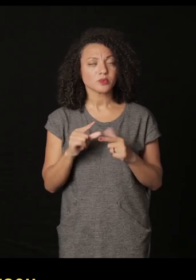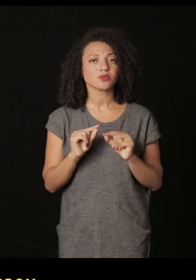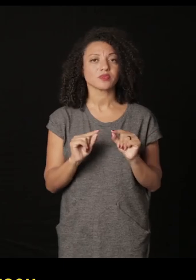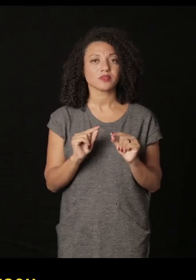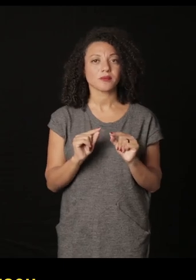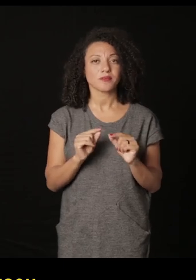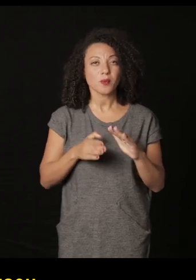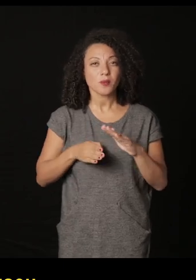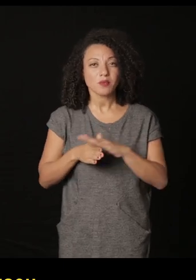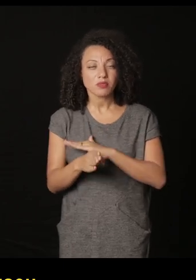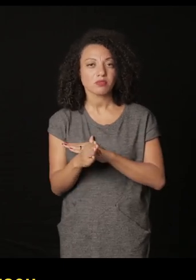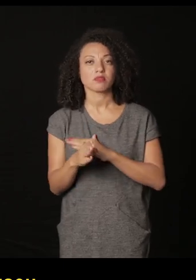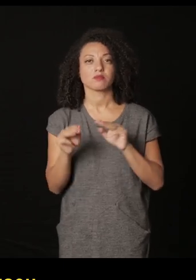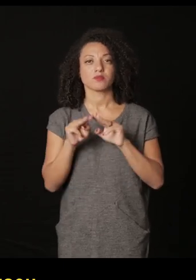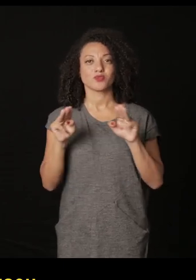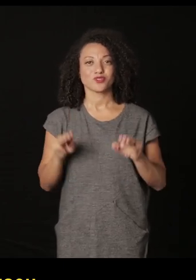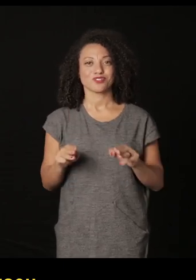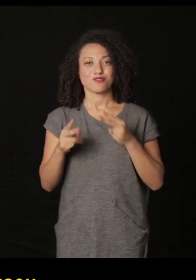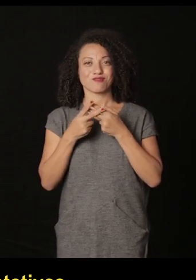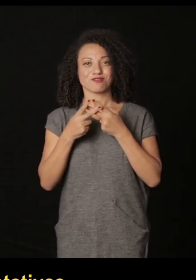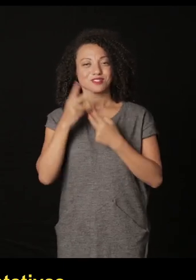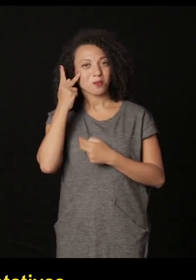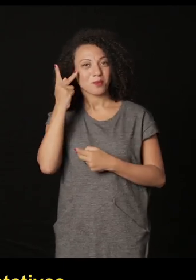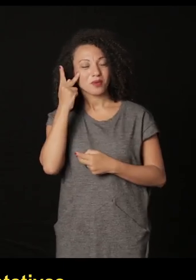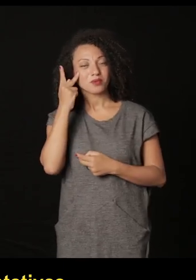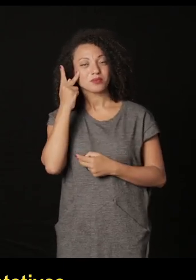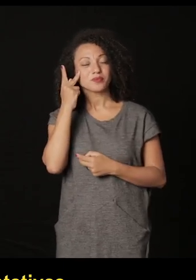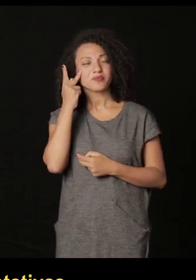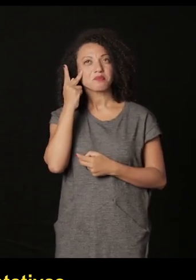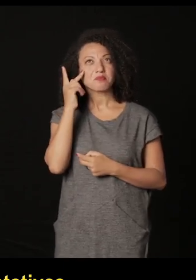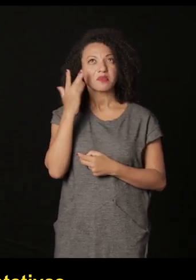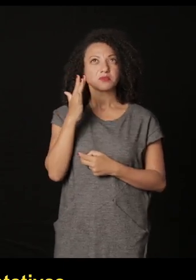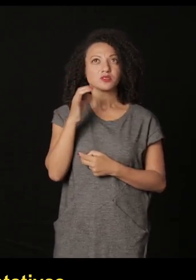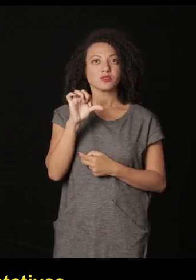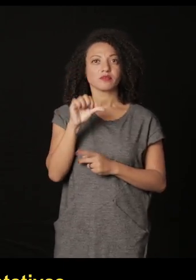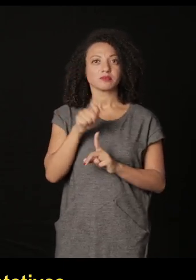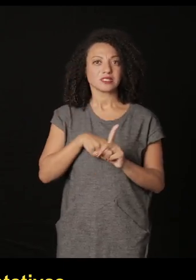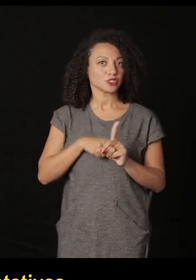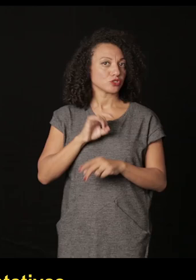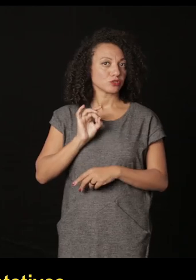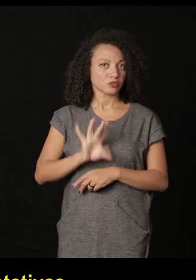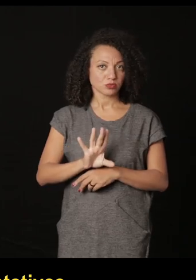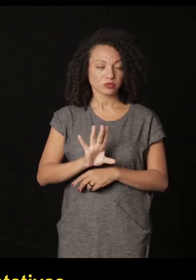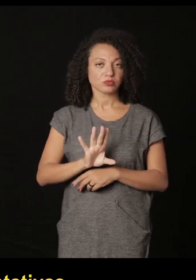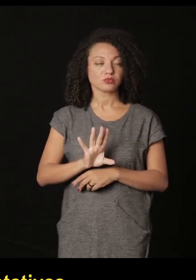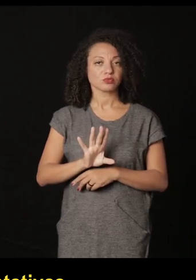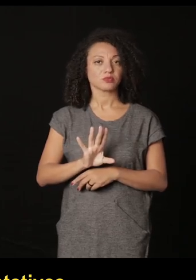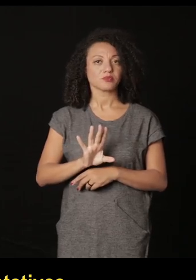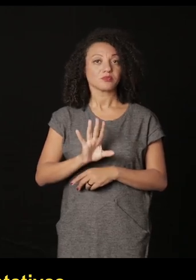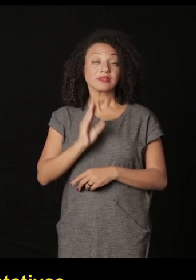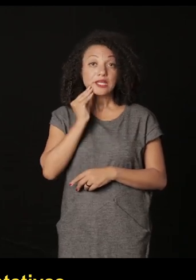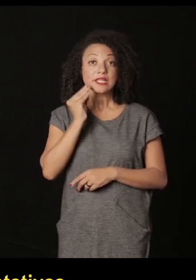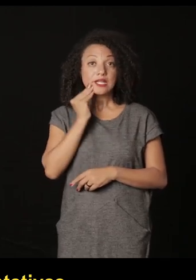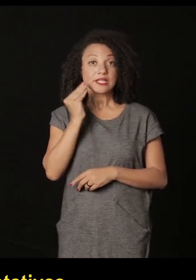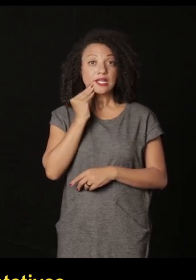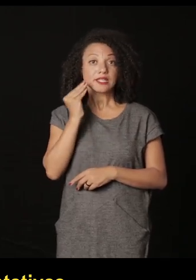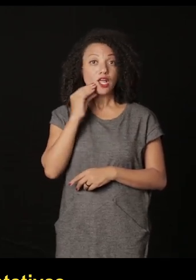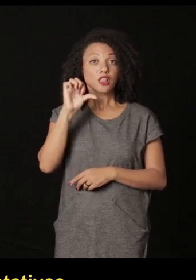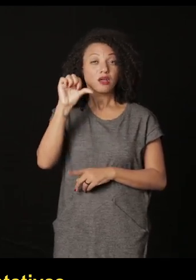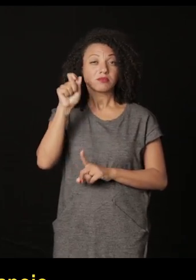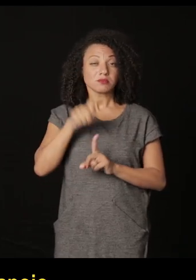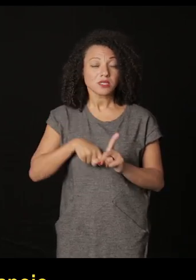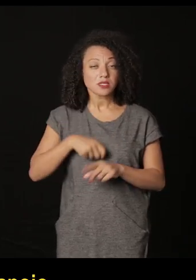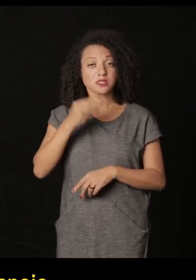entrada no Museu Penitenciário Paulista levou apenas nove meses de tentativa